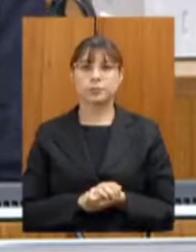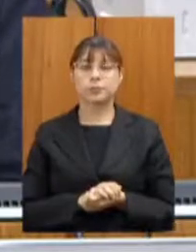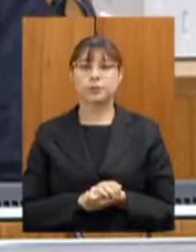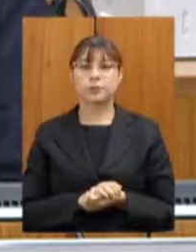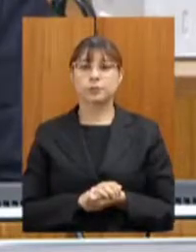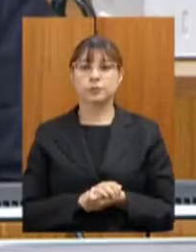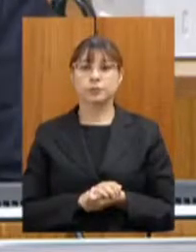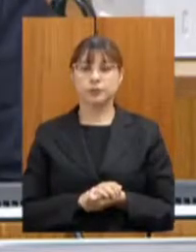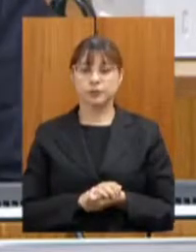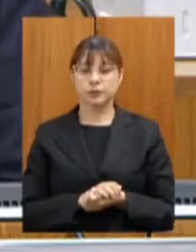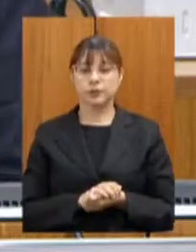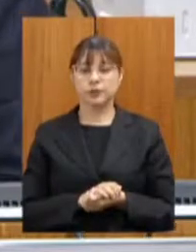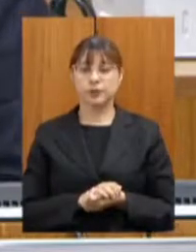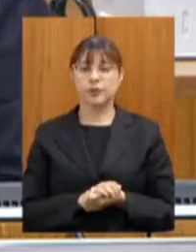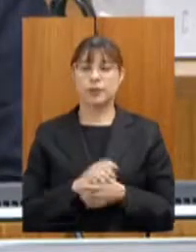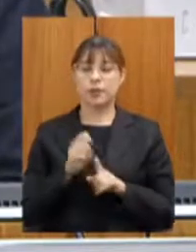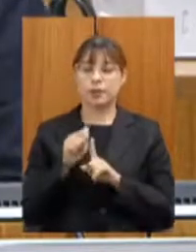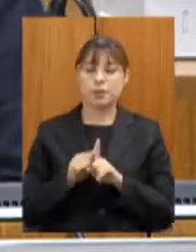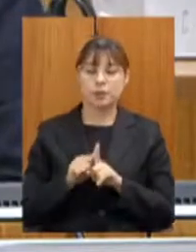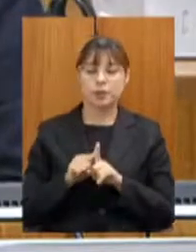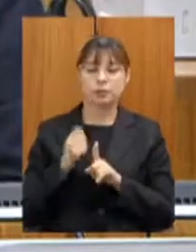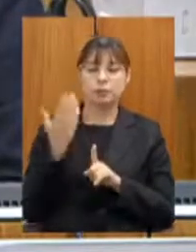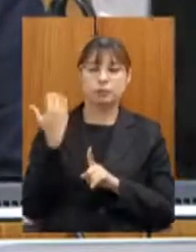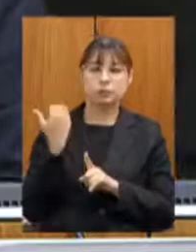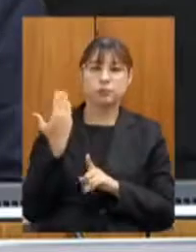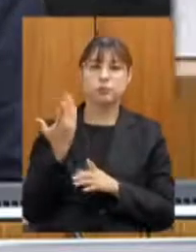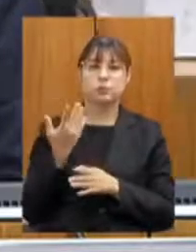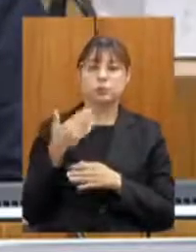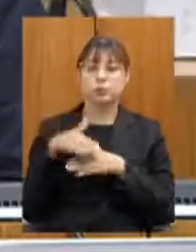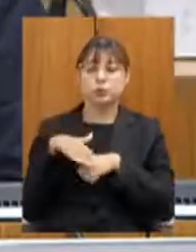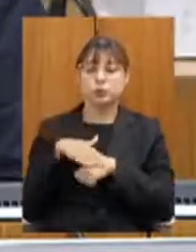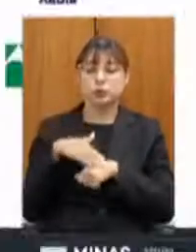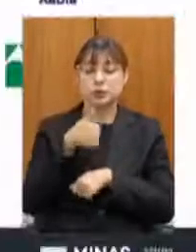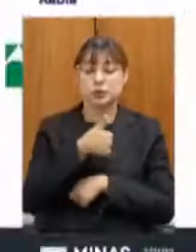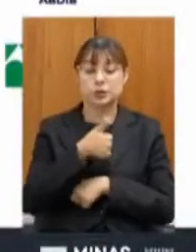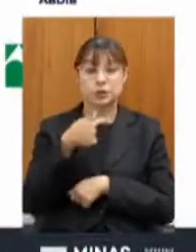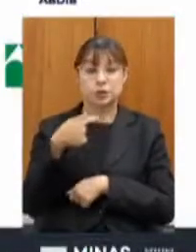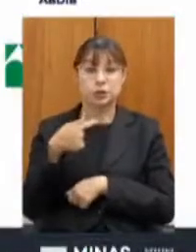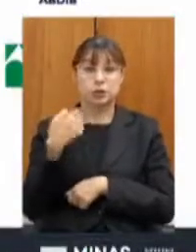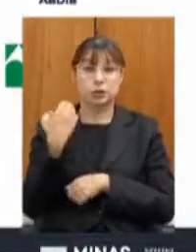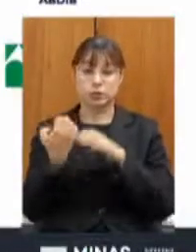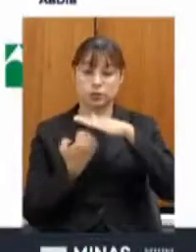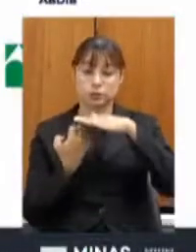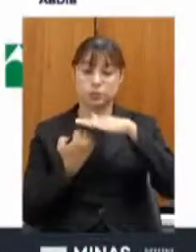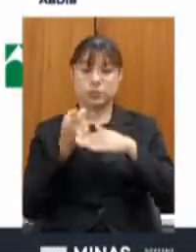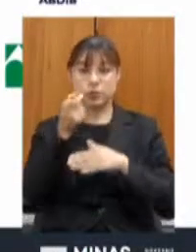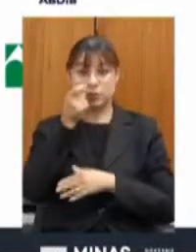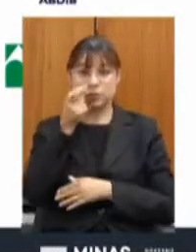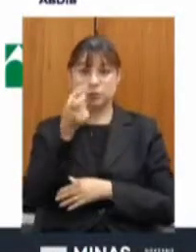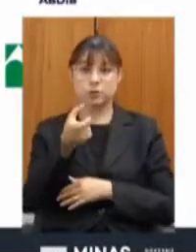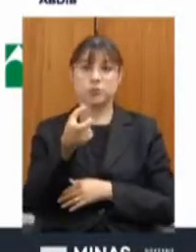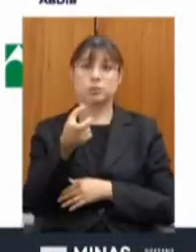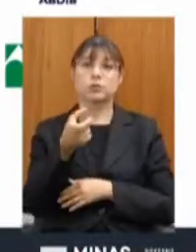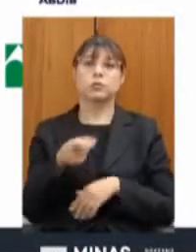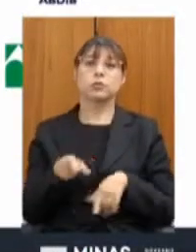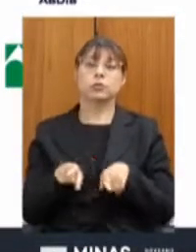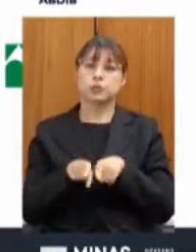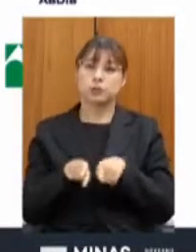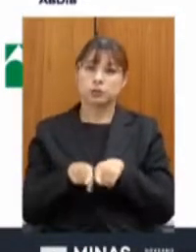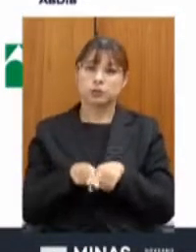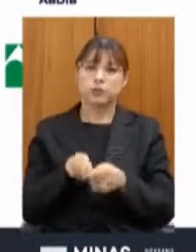no último mês, nós conversamos com 17 empresas interessadas, incluindo fundos